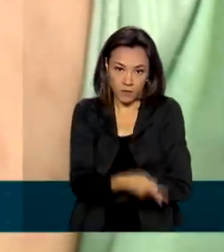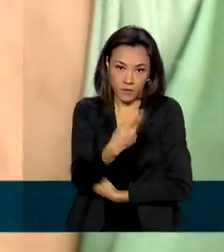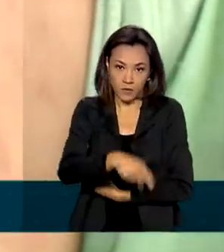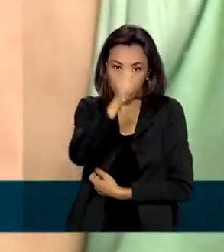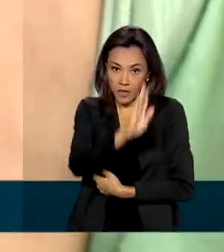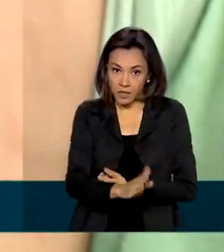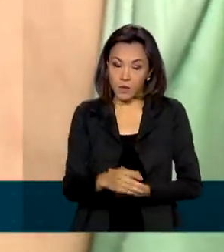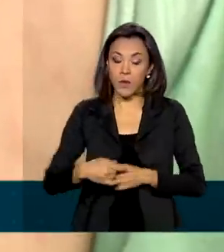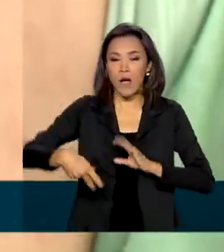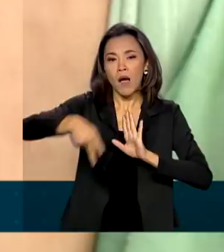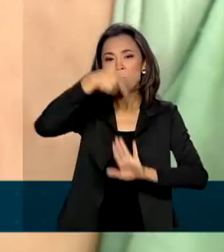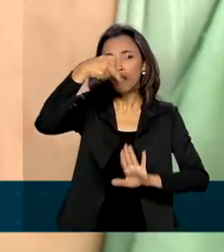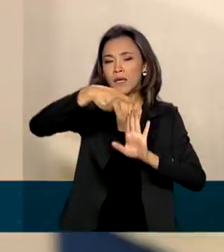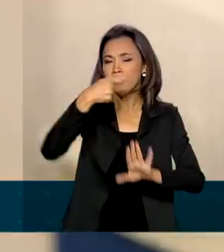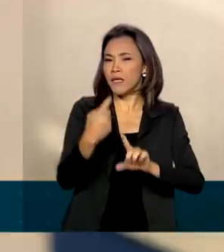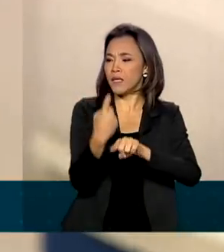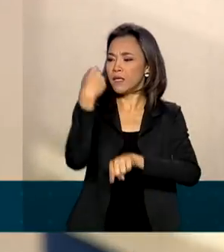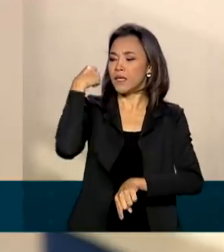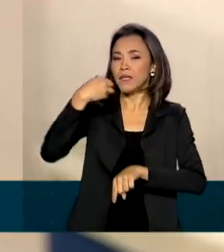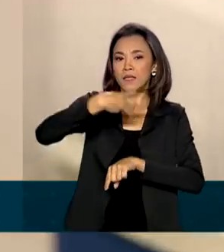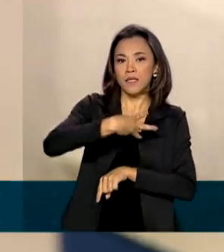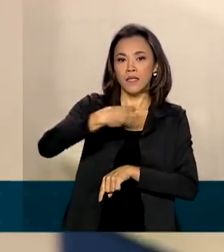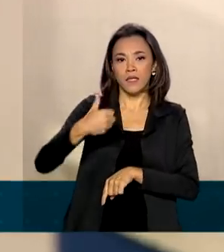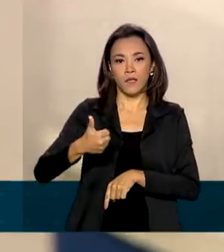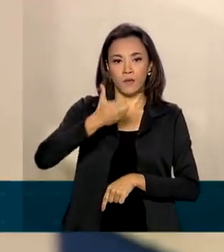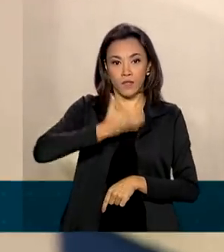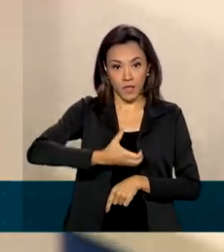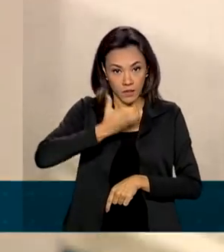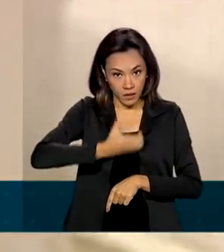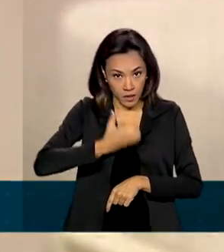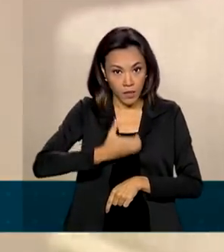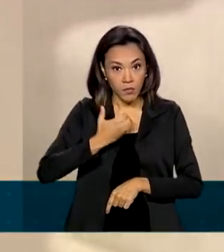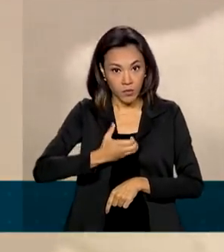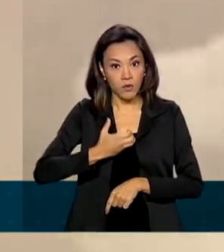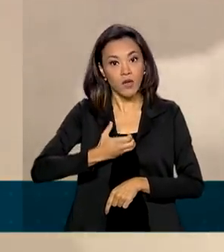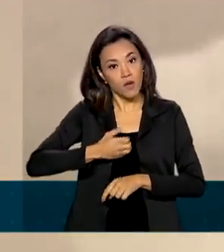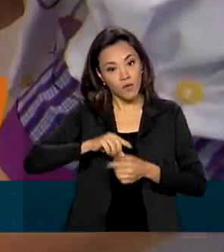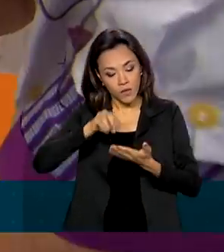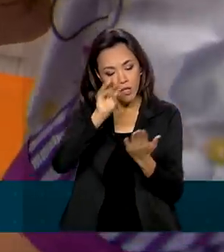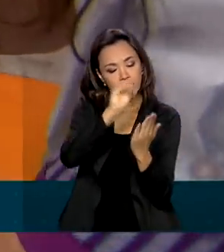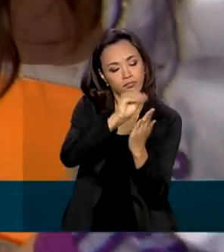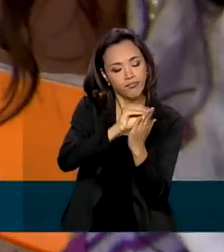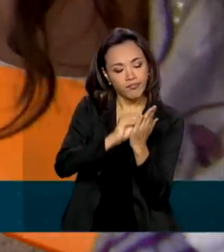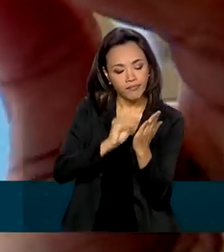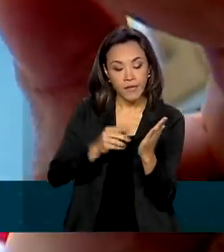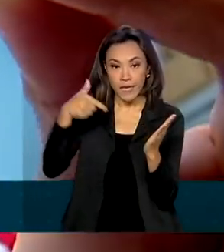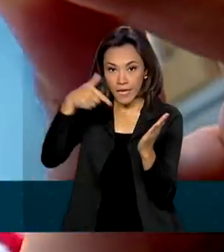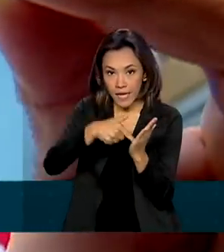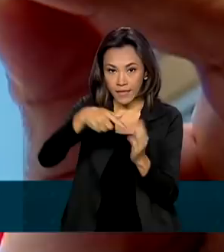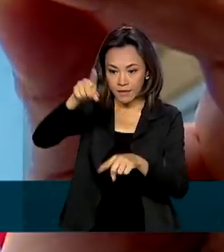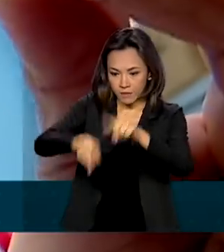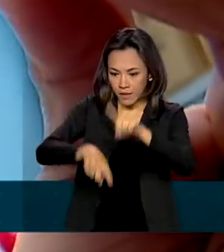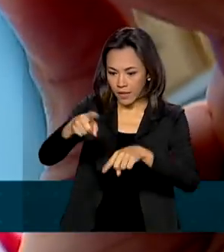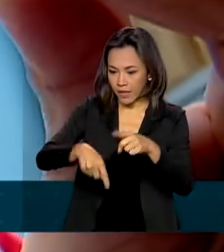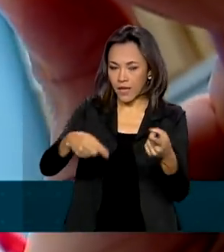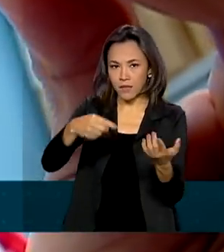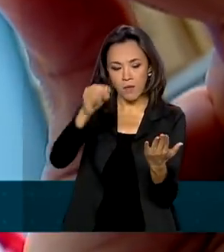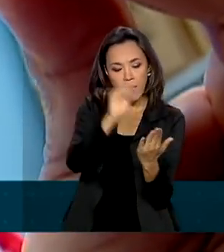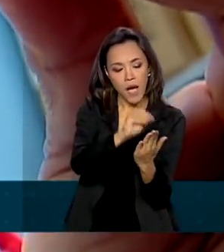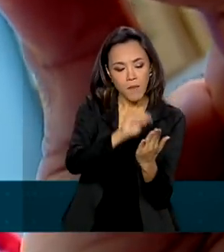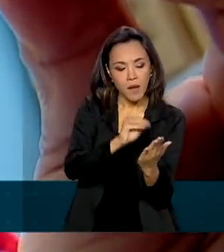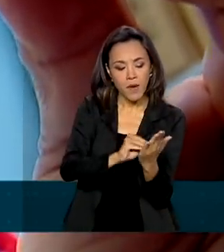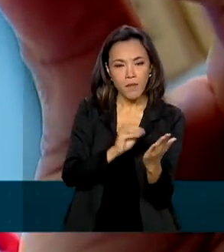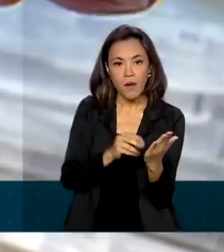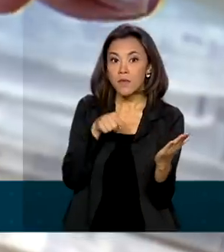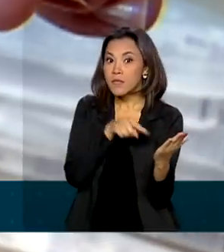publicada no dia 31 de dezembro pela Secretaria de Comércio Exterior, que determinou que esses produtos sejam incluídos